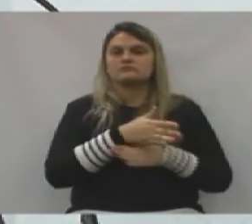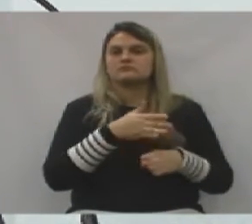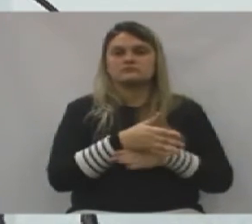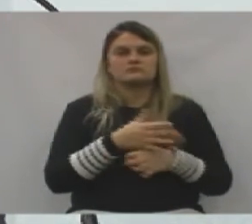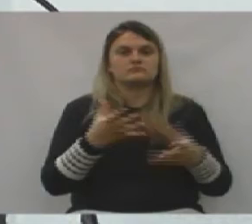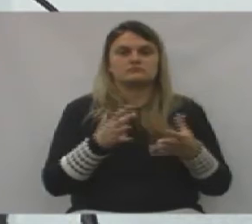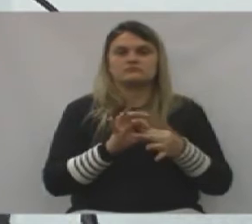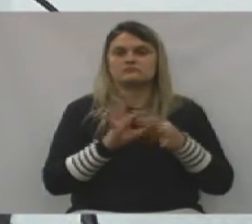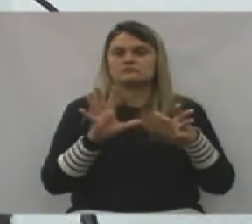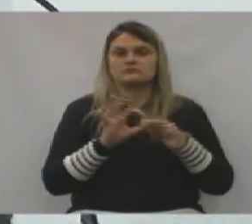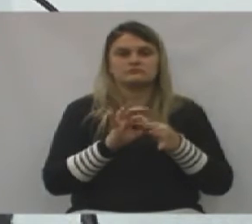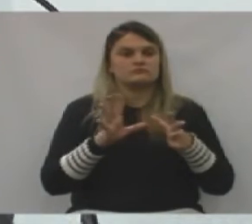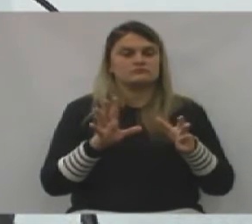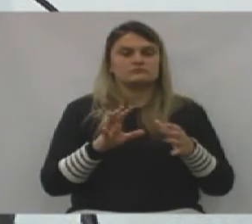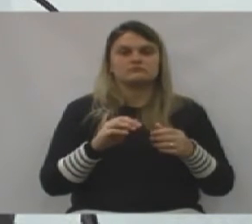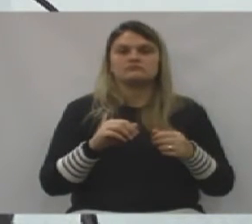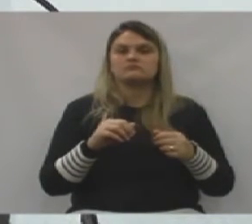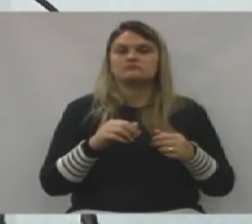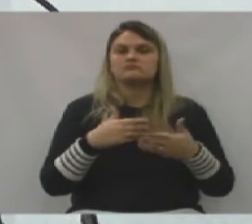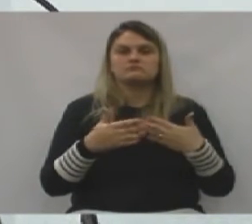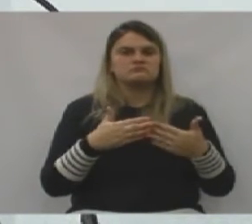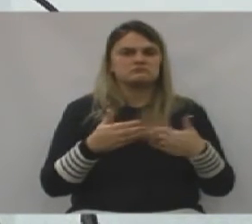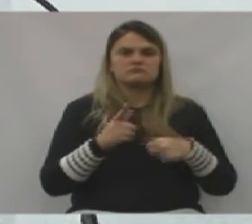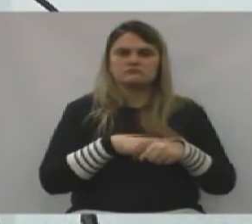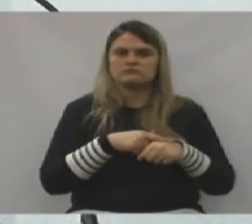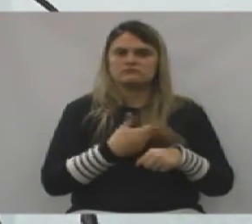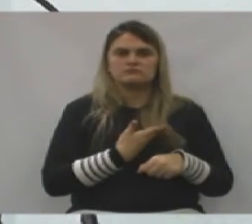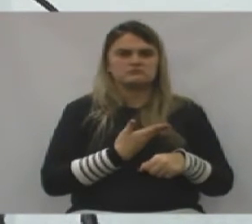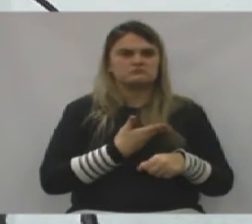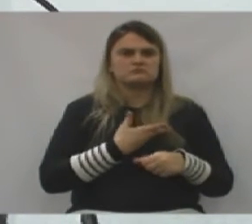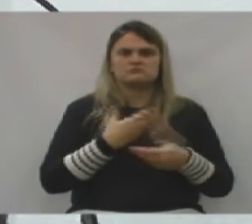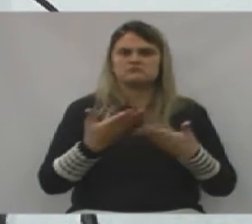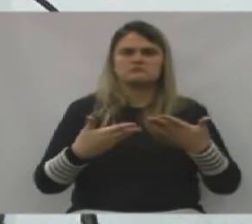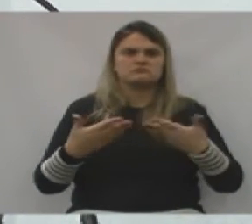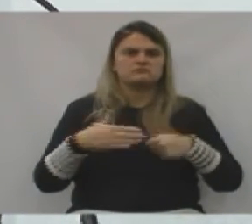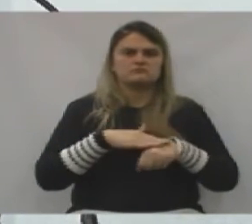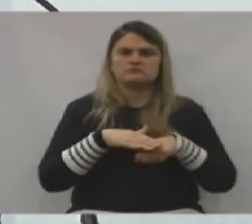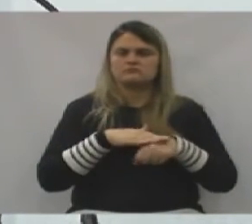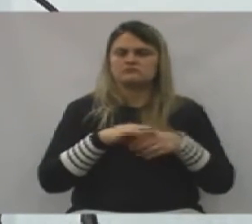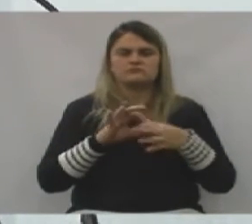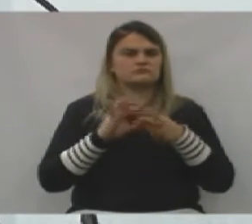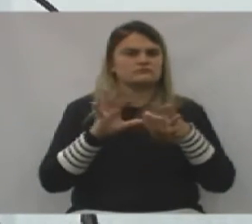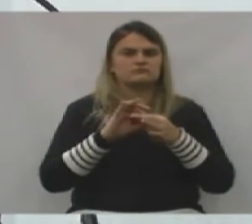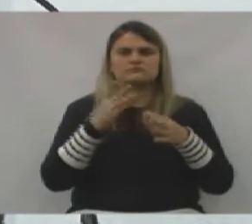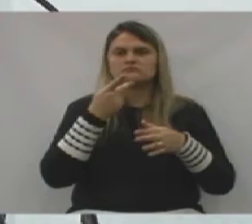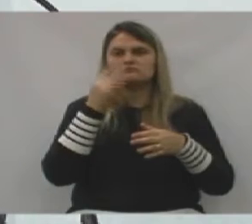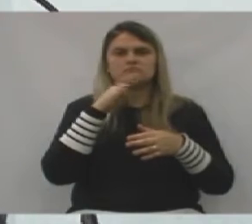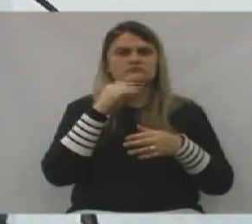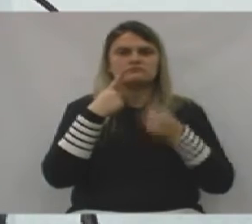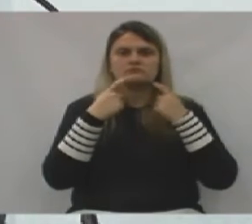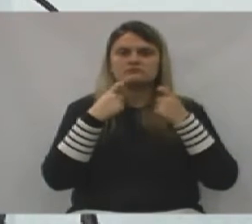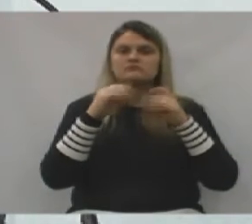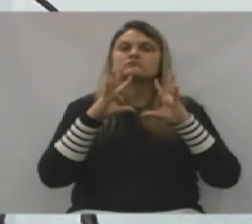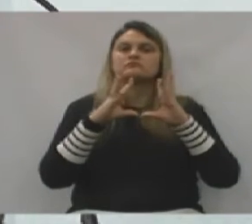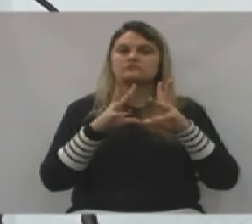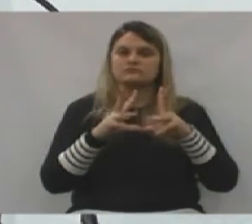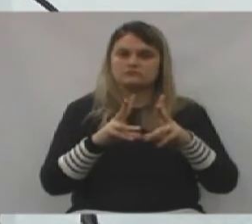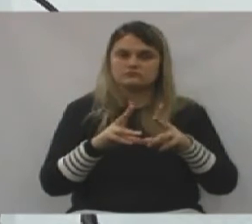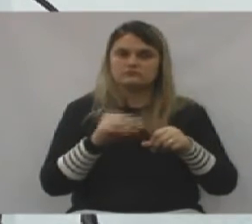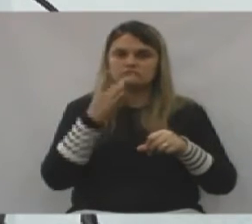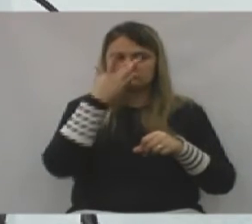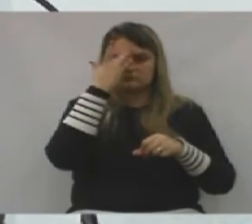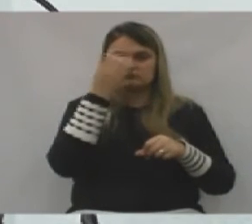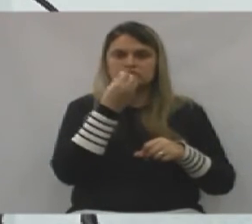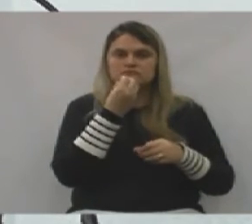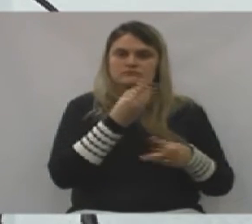situação, oposição, amigo, que fale mal, que critique, não interessa, todo mundo é bem-vindo